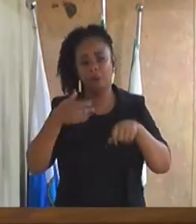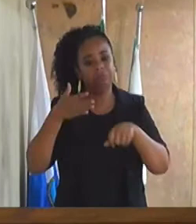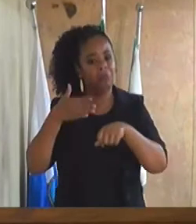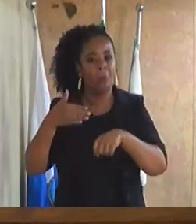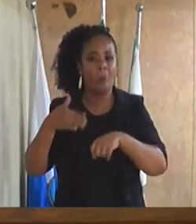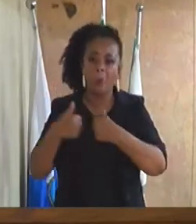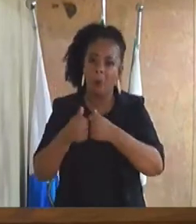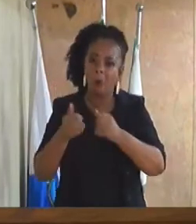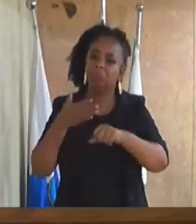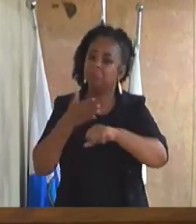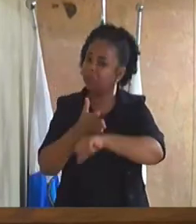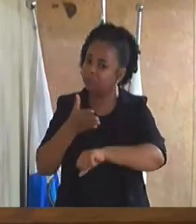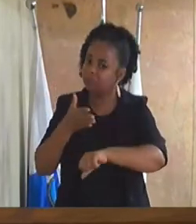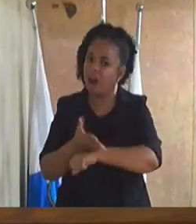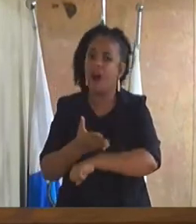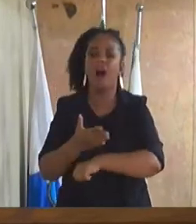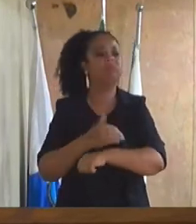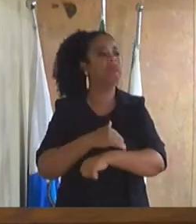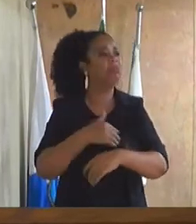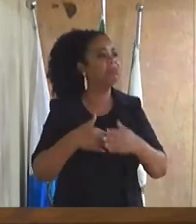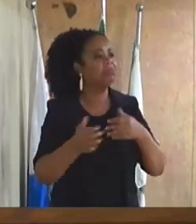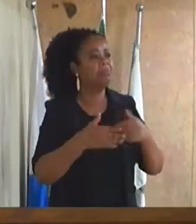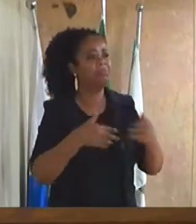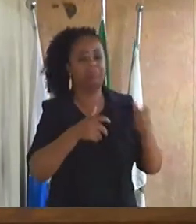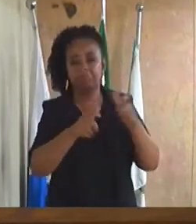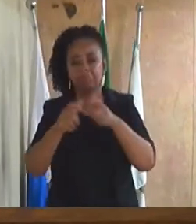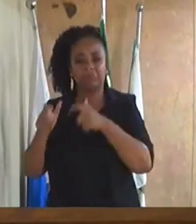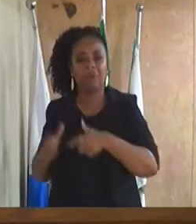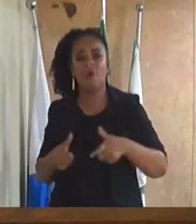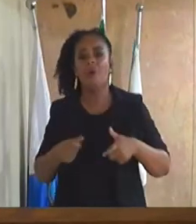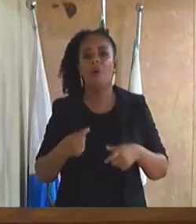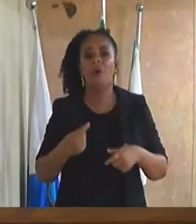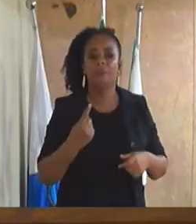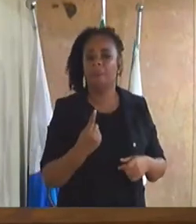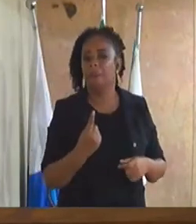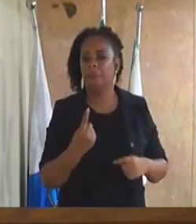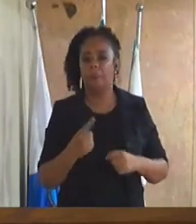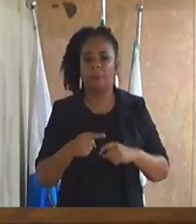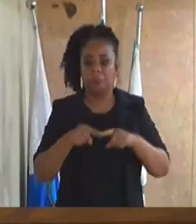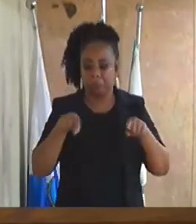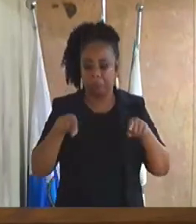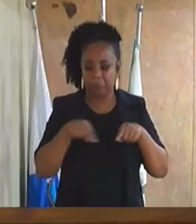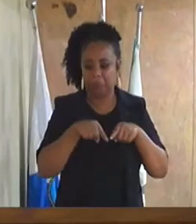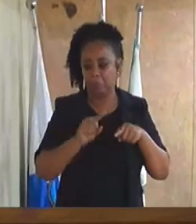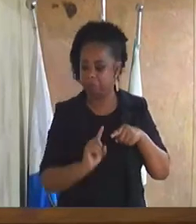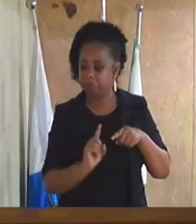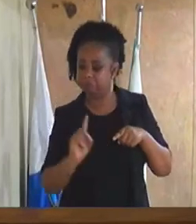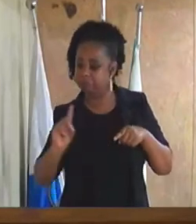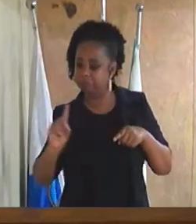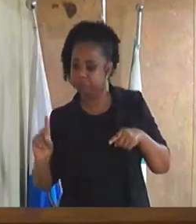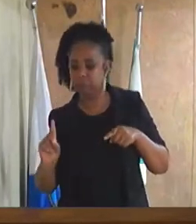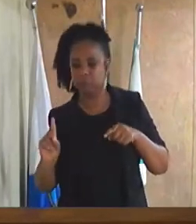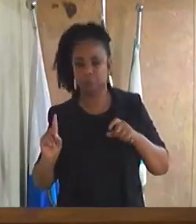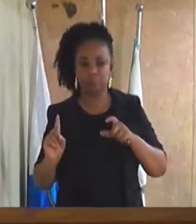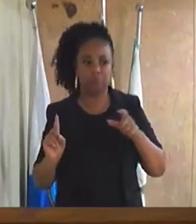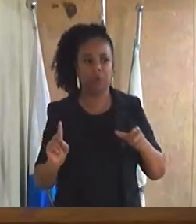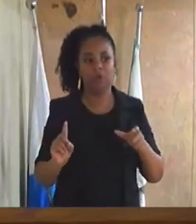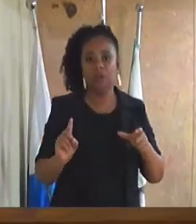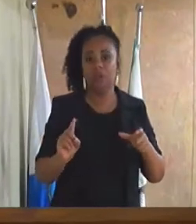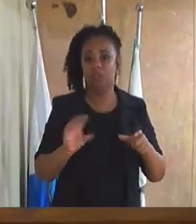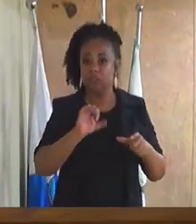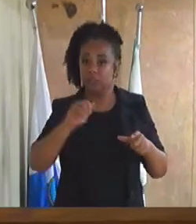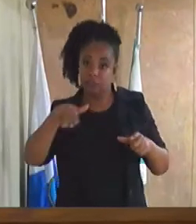intermunicipal e o metro quadrado ali é pequeno se não for centímetro